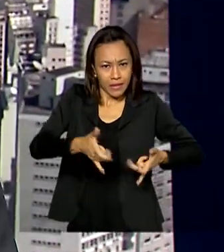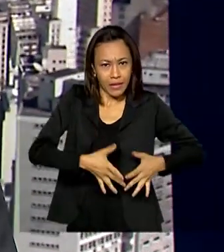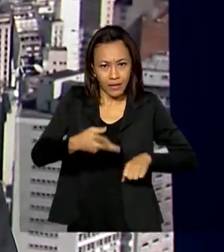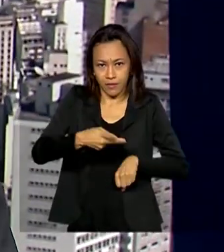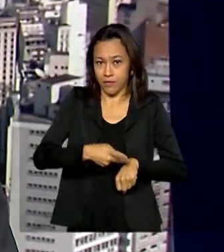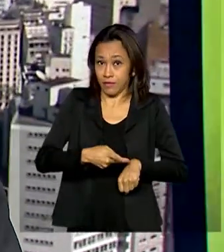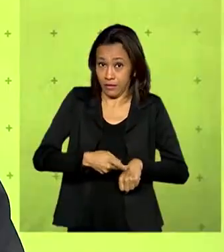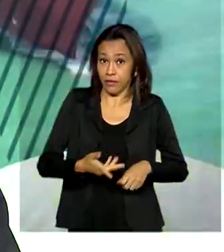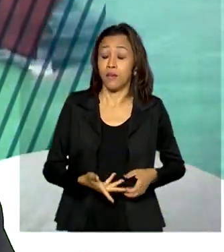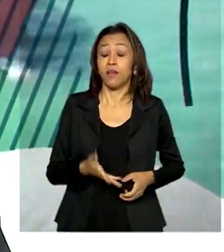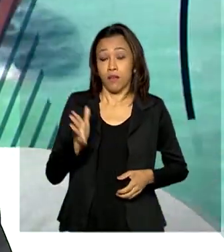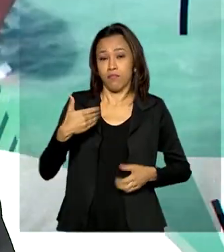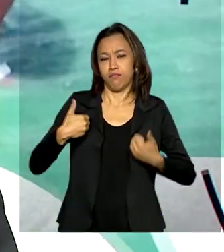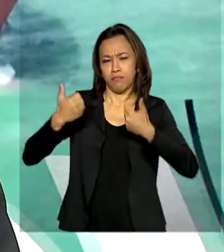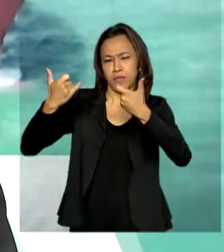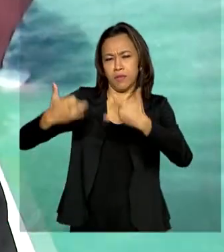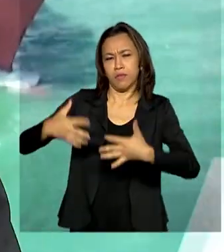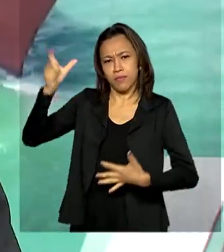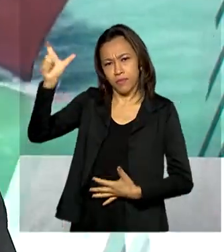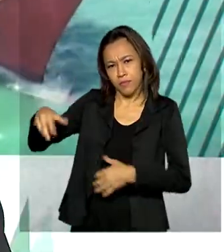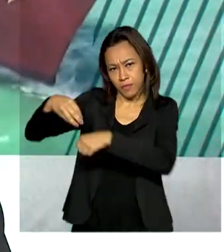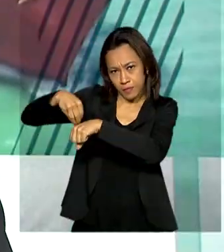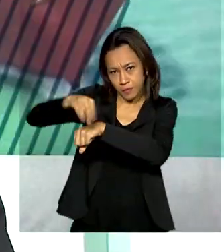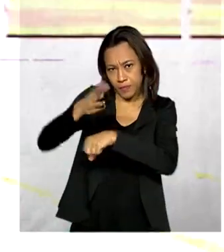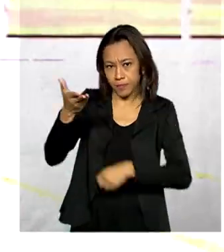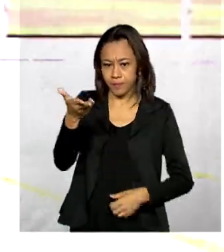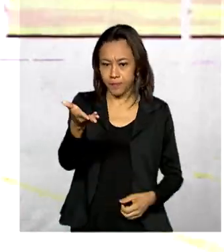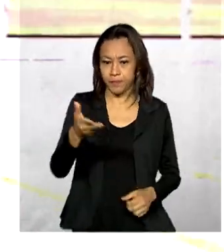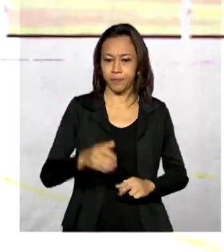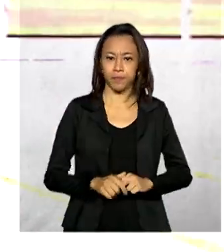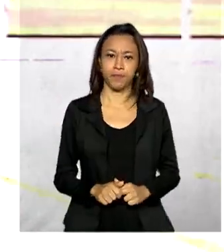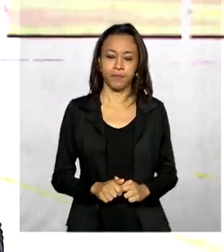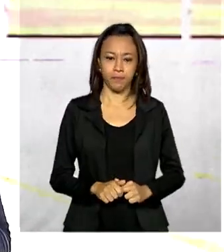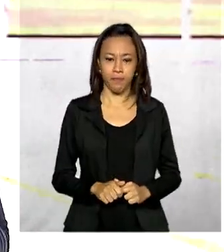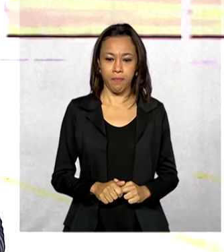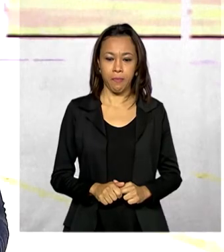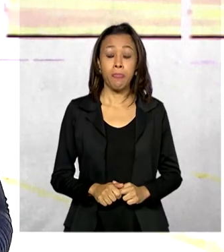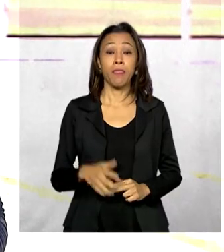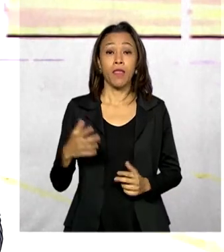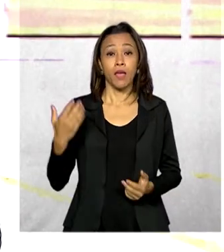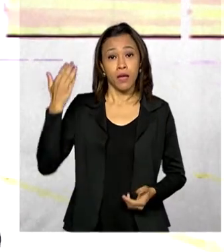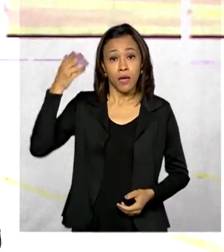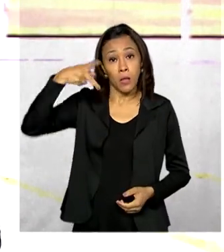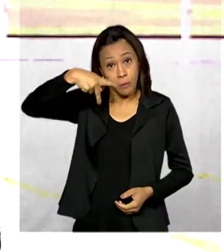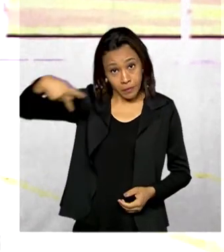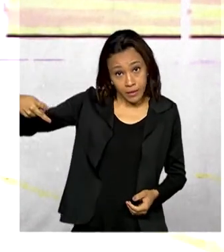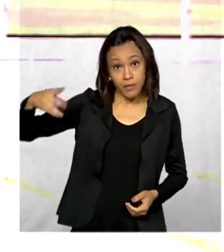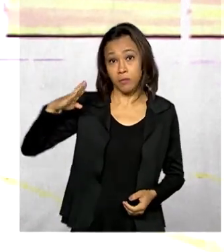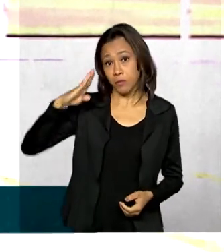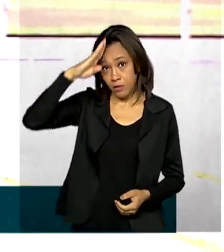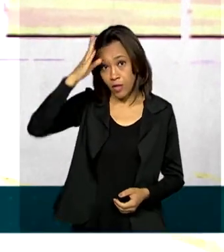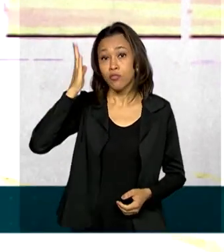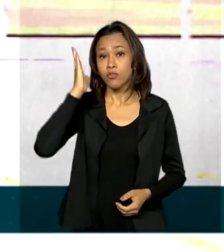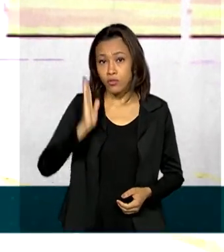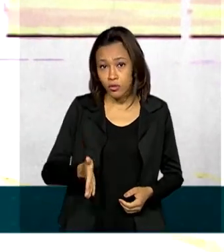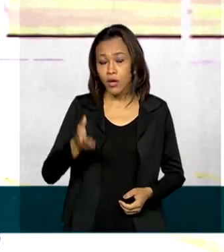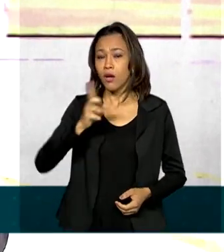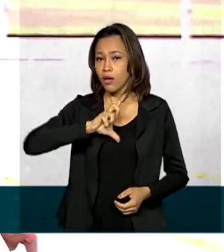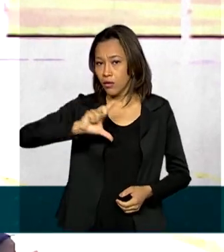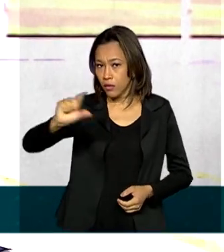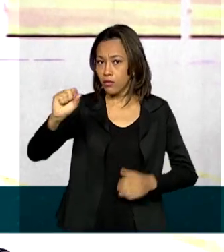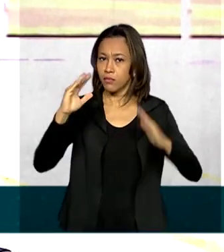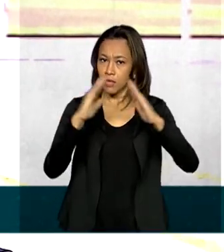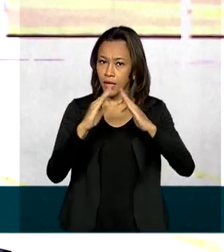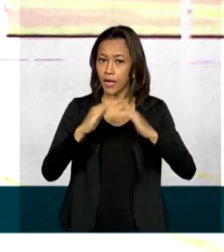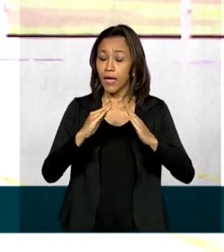para a gente direto do Palácio da Alvorada. O presidente Jair Bolsonaro recebeu alta no início